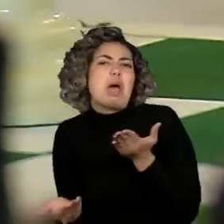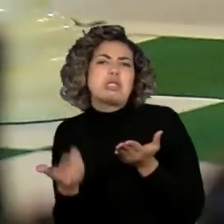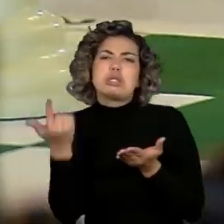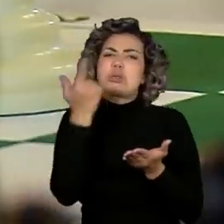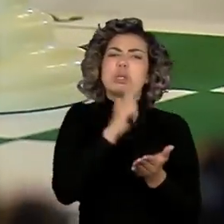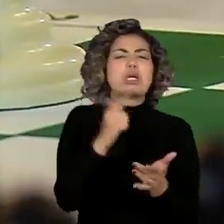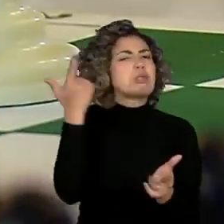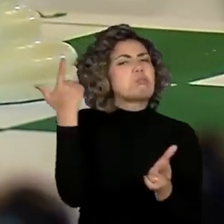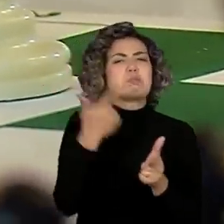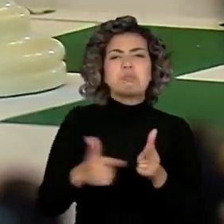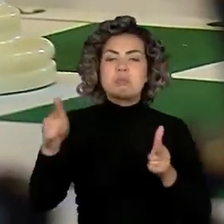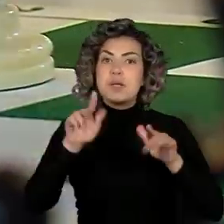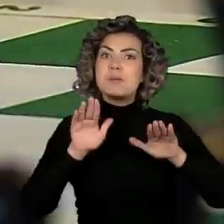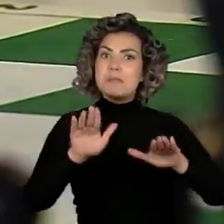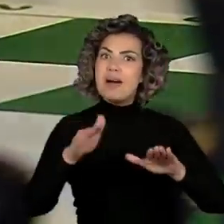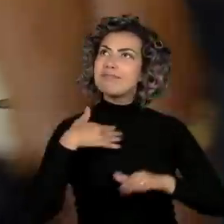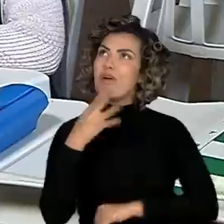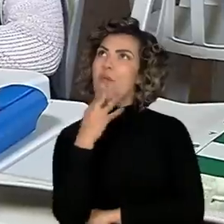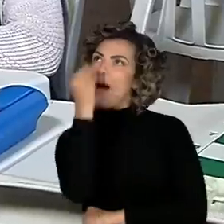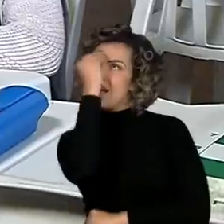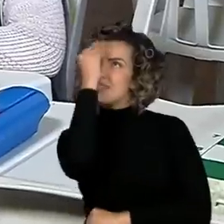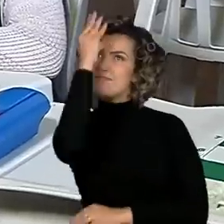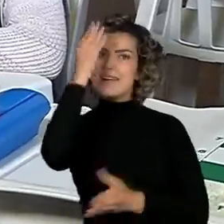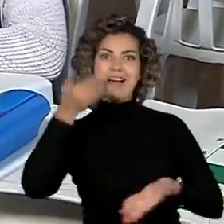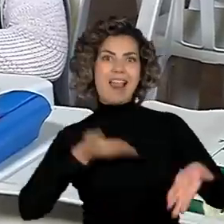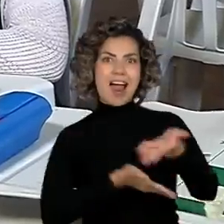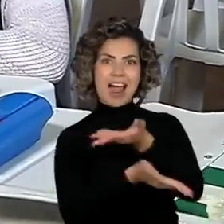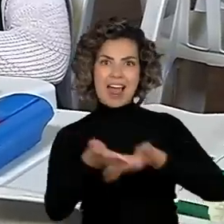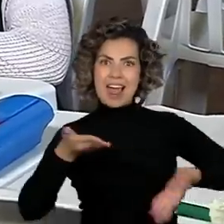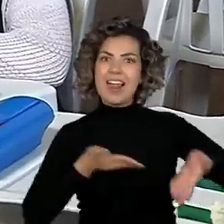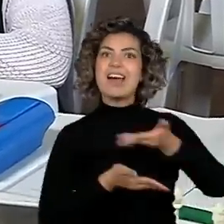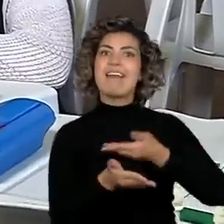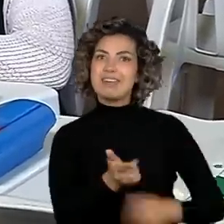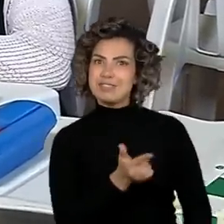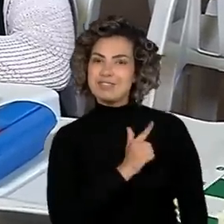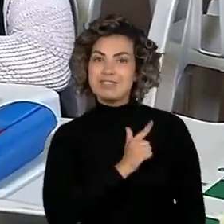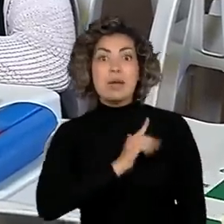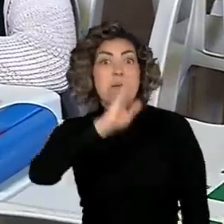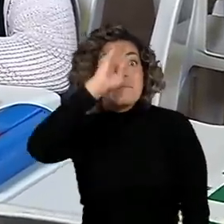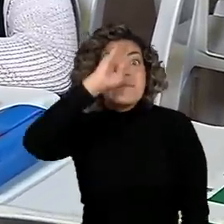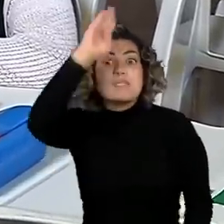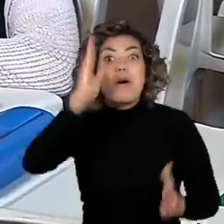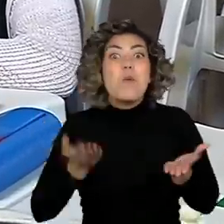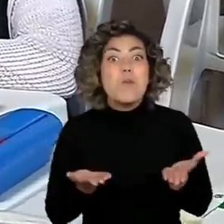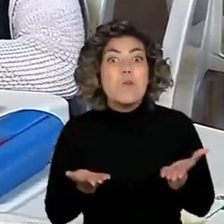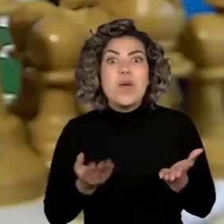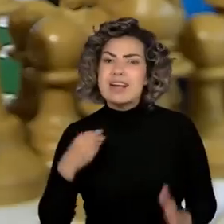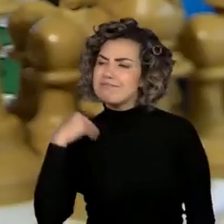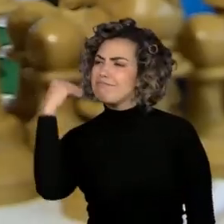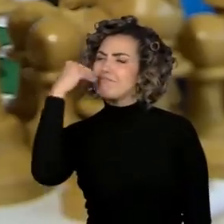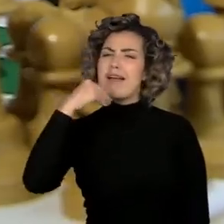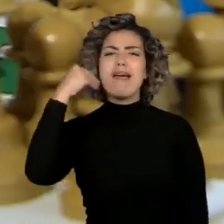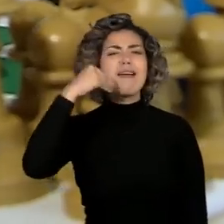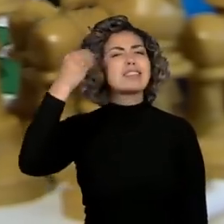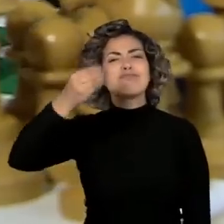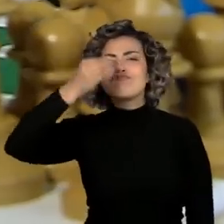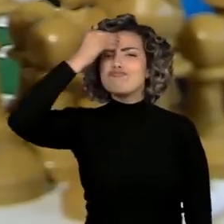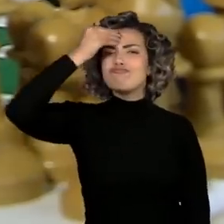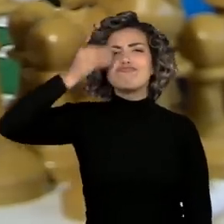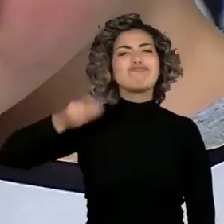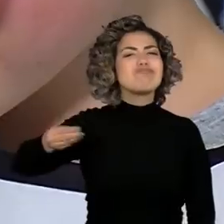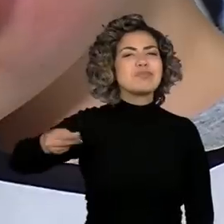os alunos compartilharam conhecimento. E, acima de tudo, ganharam experiências para toda a vida.